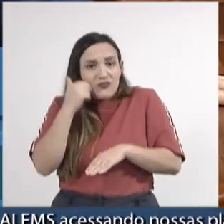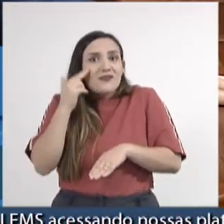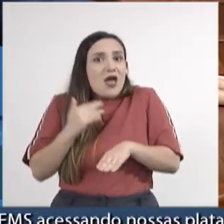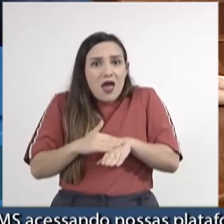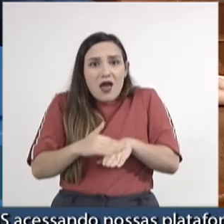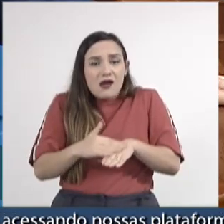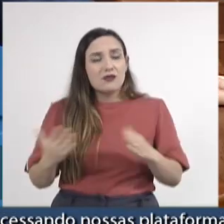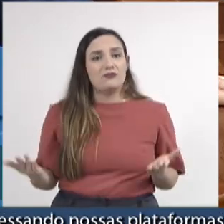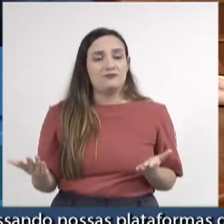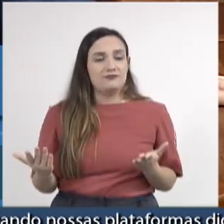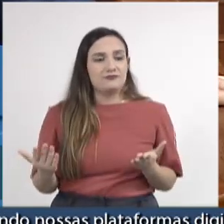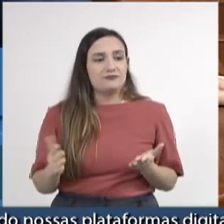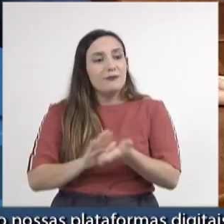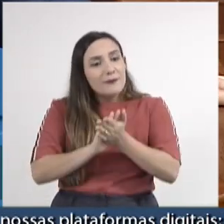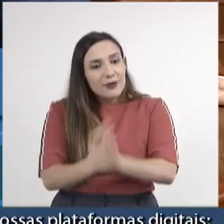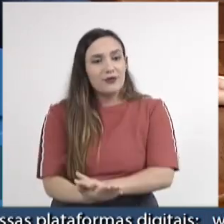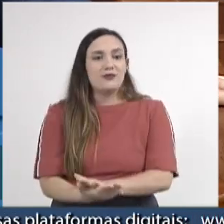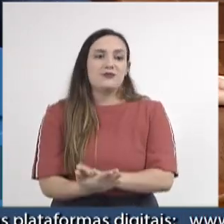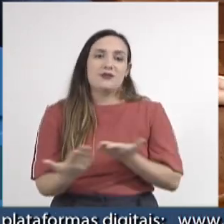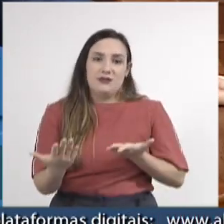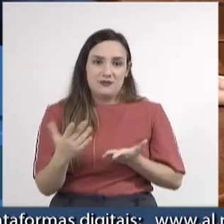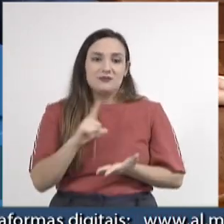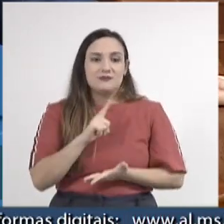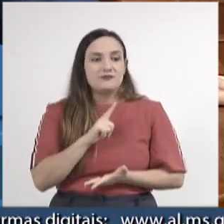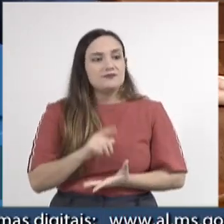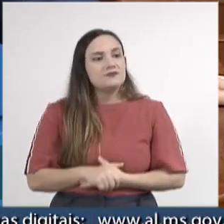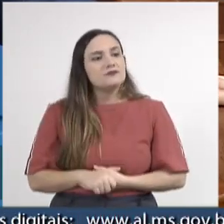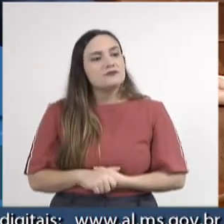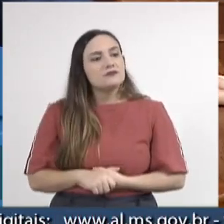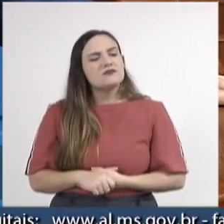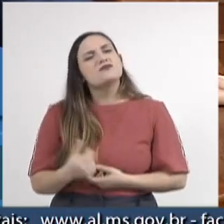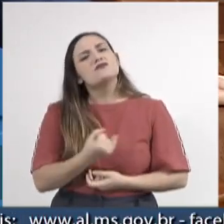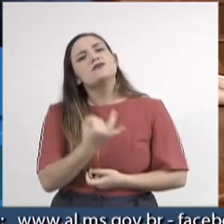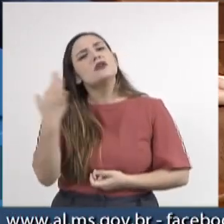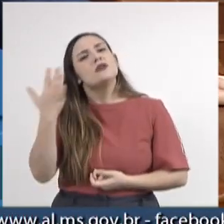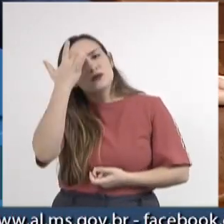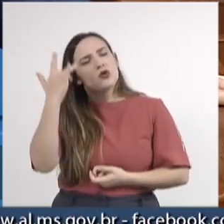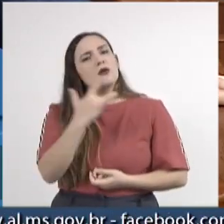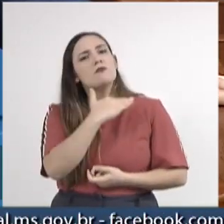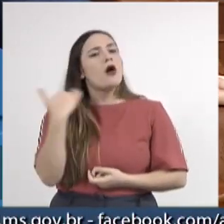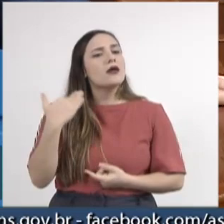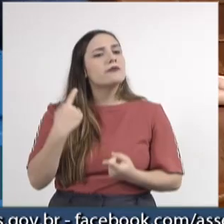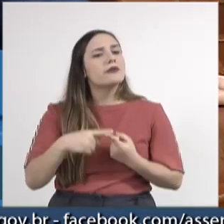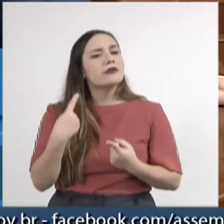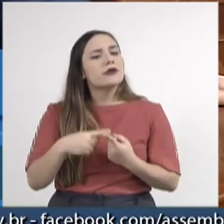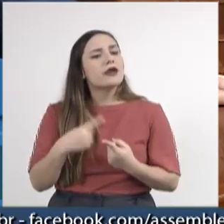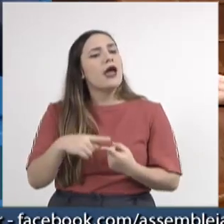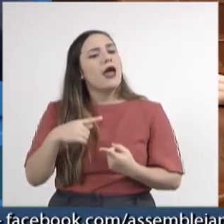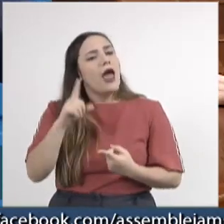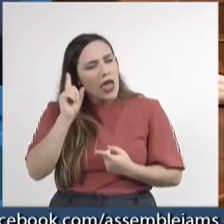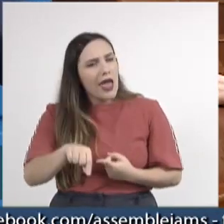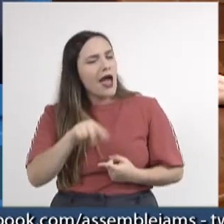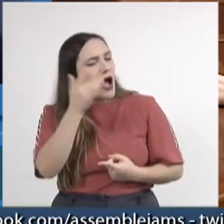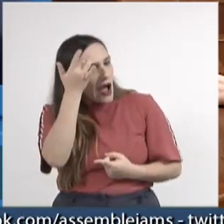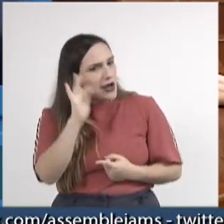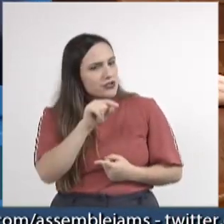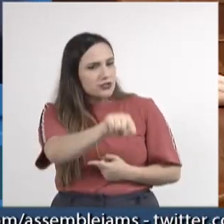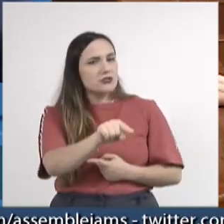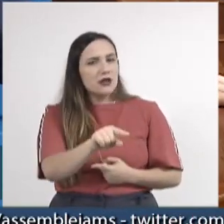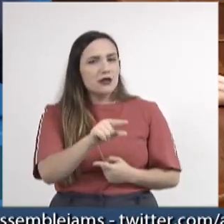discriminação, de preconceitos. Quantas pessoas no Brasil perdem a vida por causa de preconceitos?